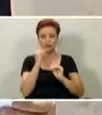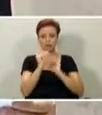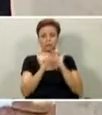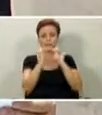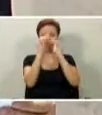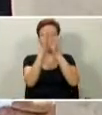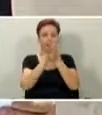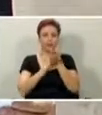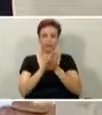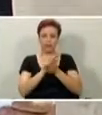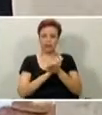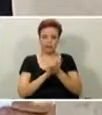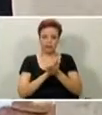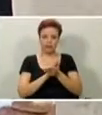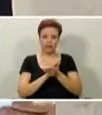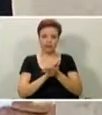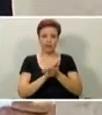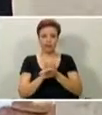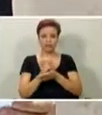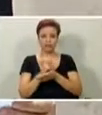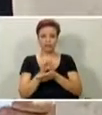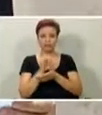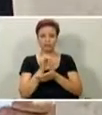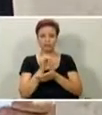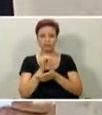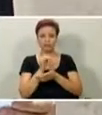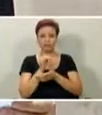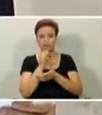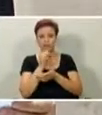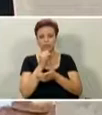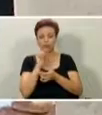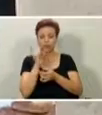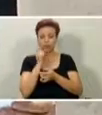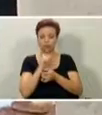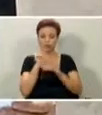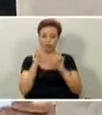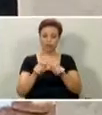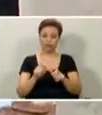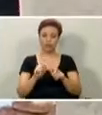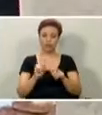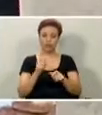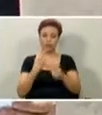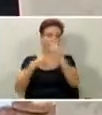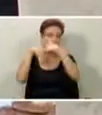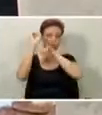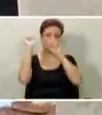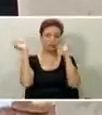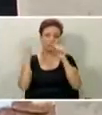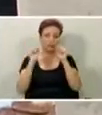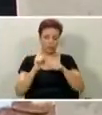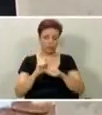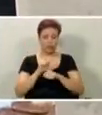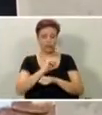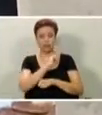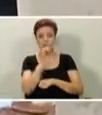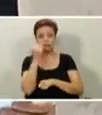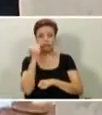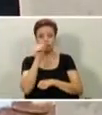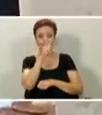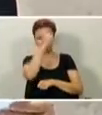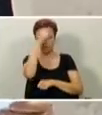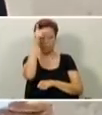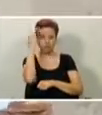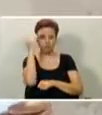lado, próximo ao aeroporto de Guarulhos, consiga fazer mais progresso. Se a prefeitura entende que esse é um lugar